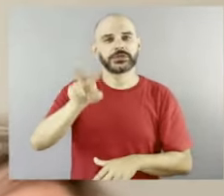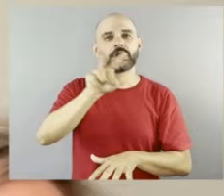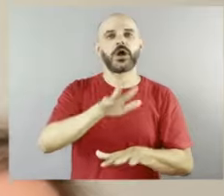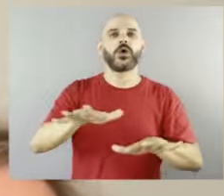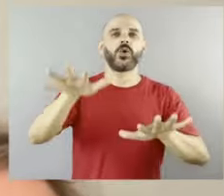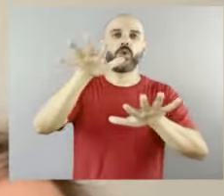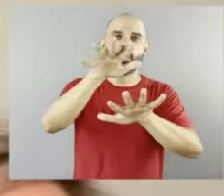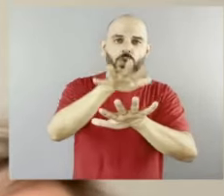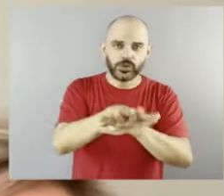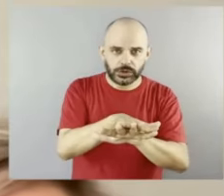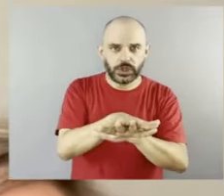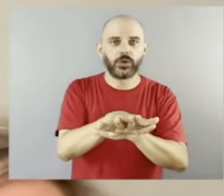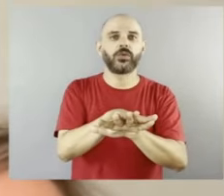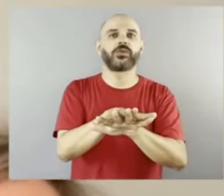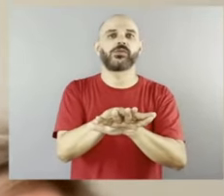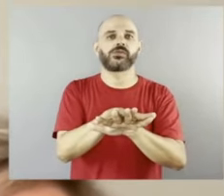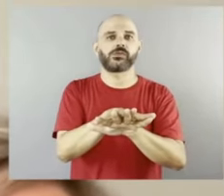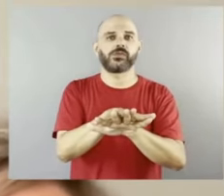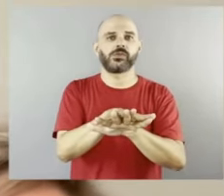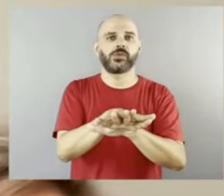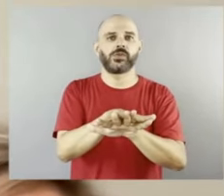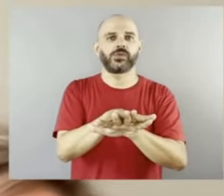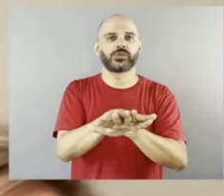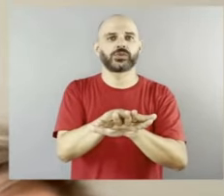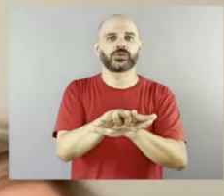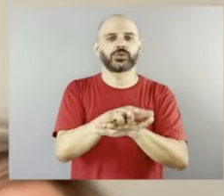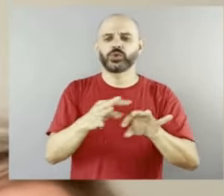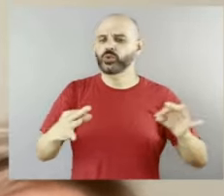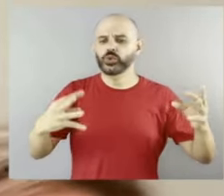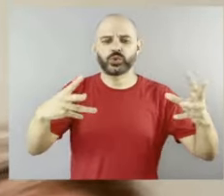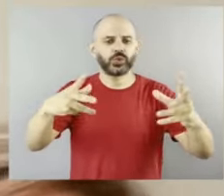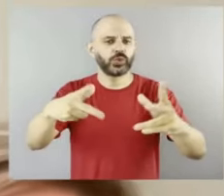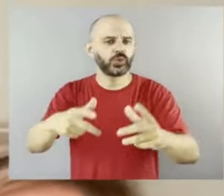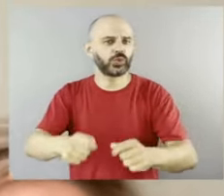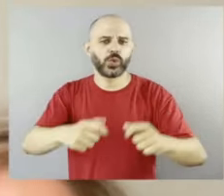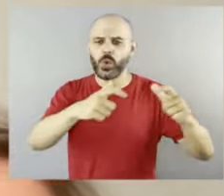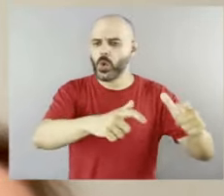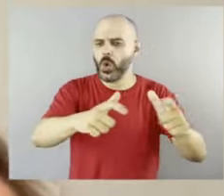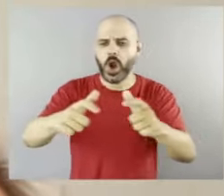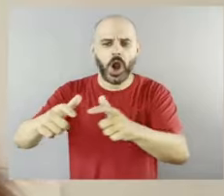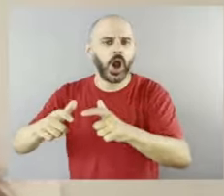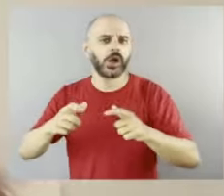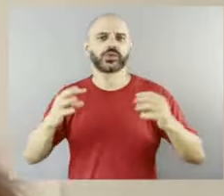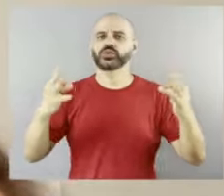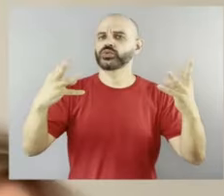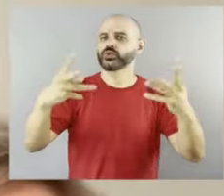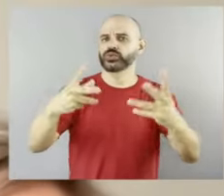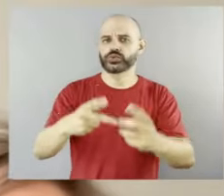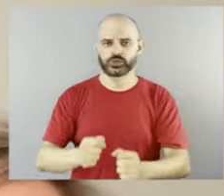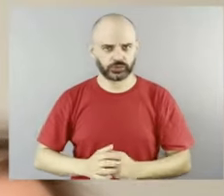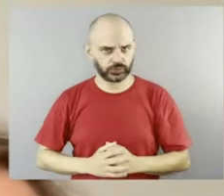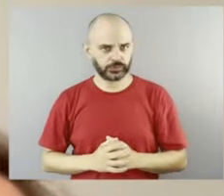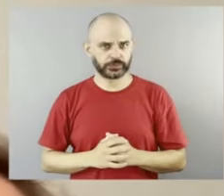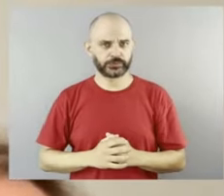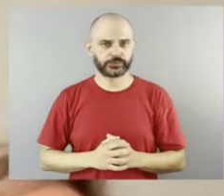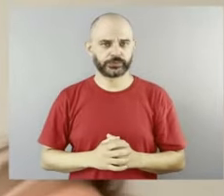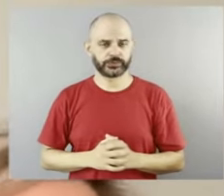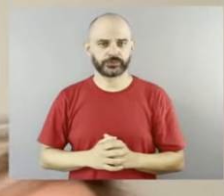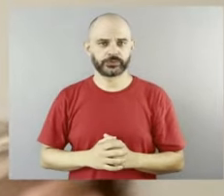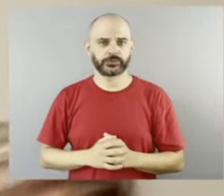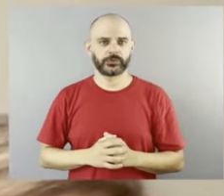essa visão de que os espaços têm que ser para todos dentro dos projetos. Aí, dentro dessa trajetória aí, são